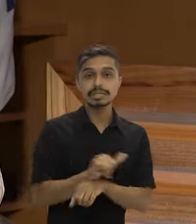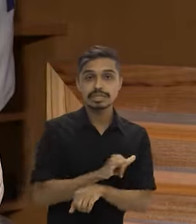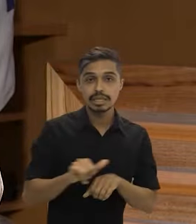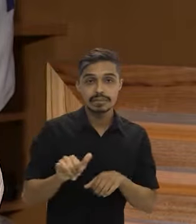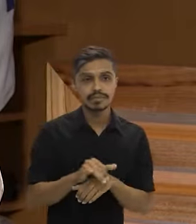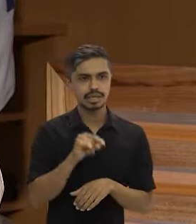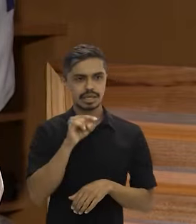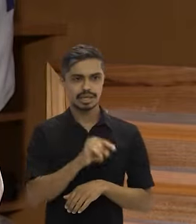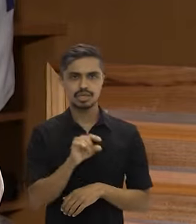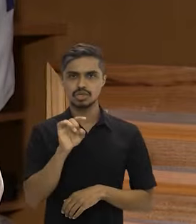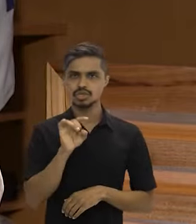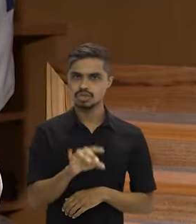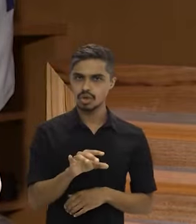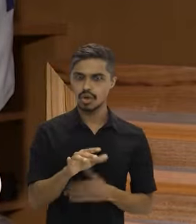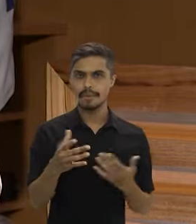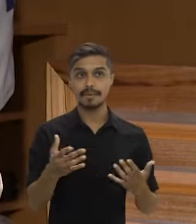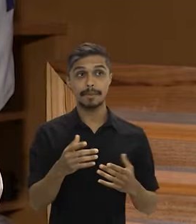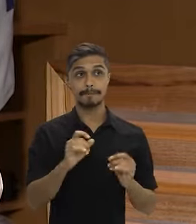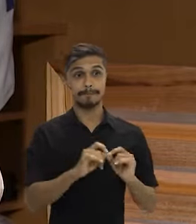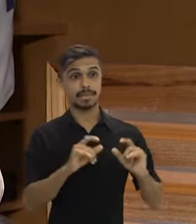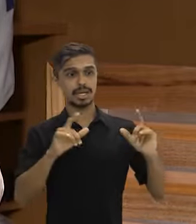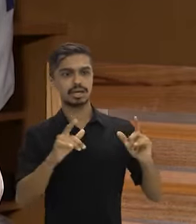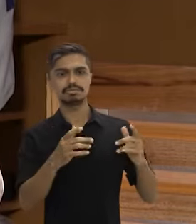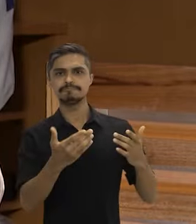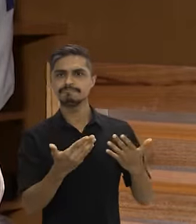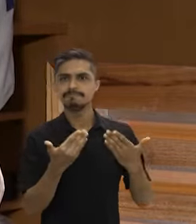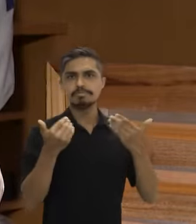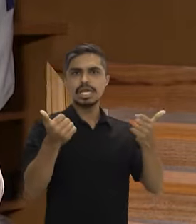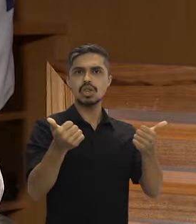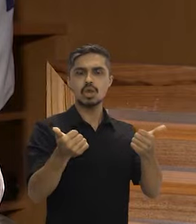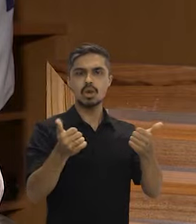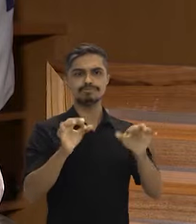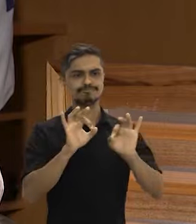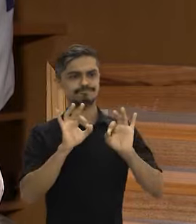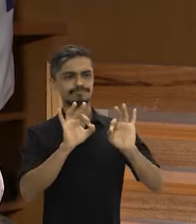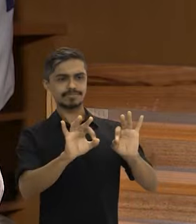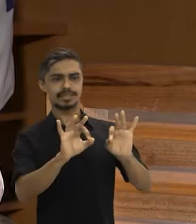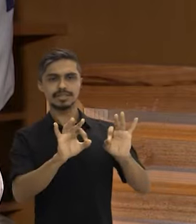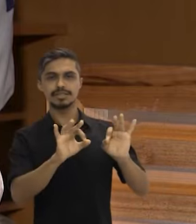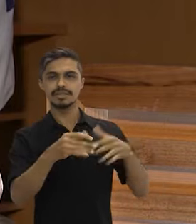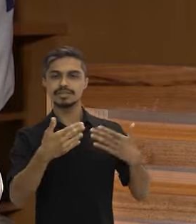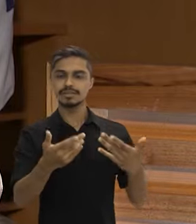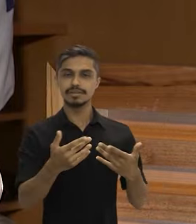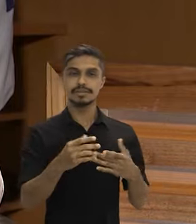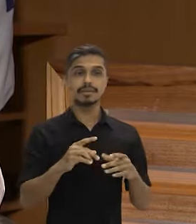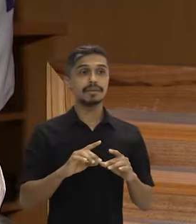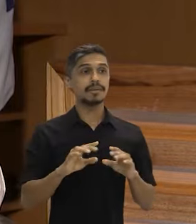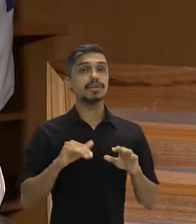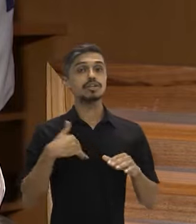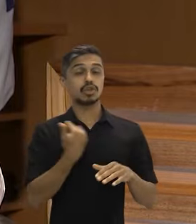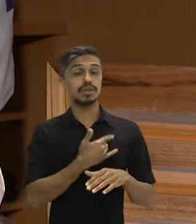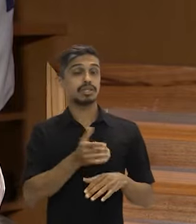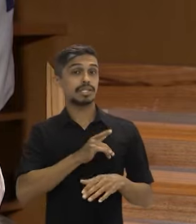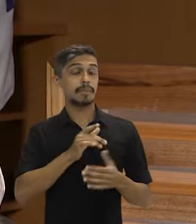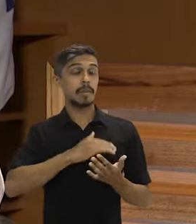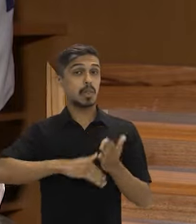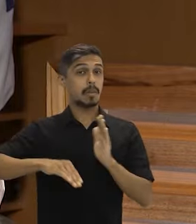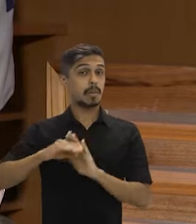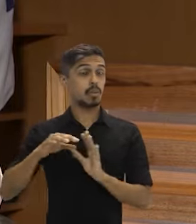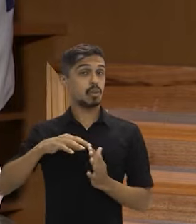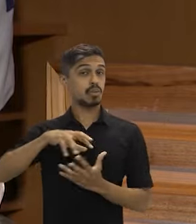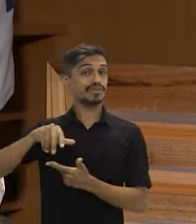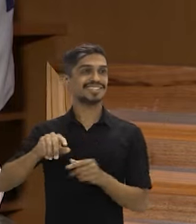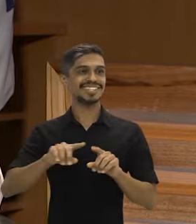verdade, ele não só é o maior, o mais bem-sucedido, fundo de rede mais, que nós temos no